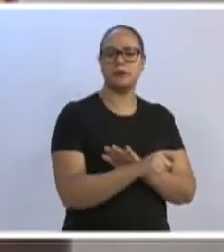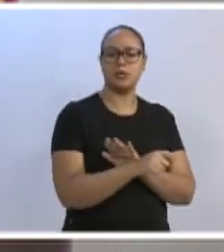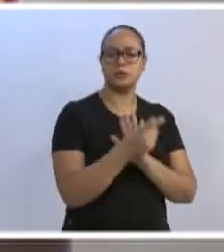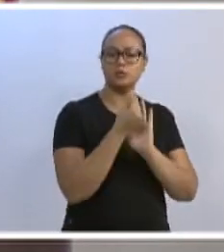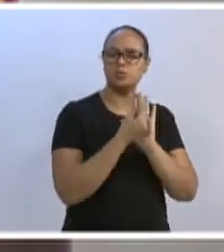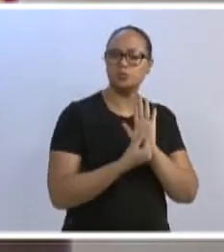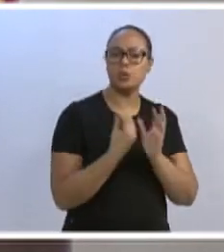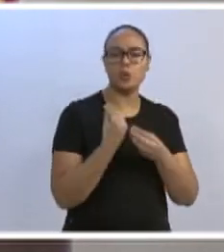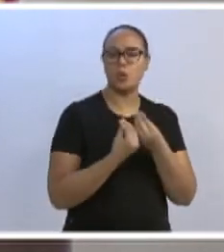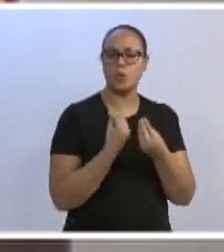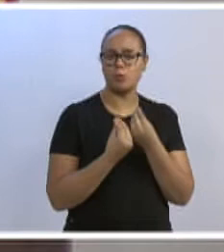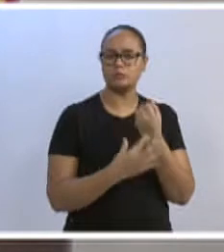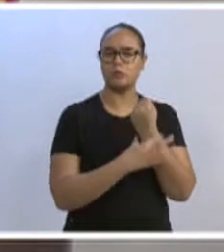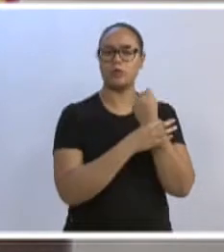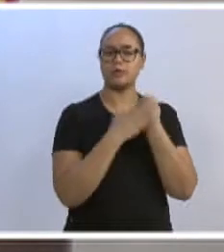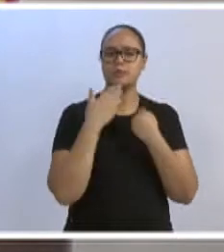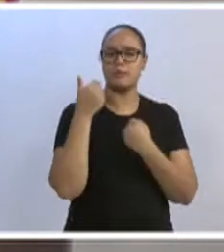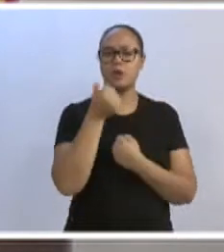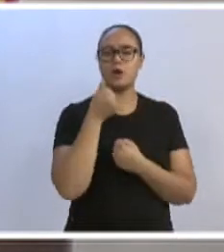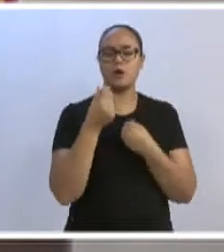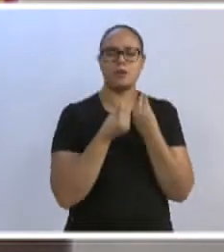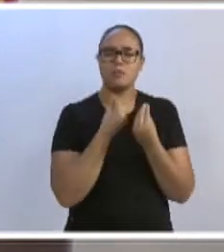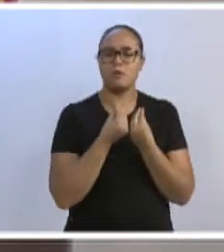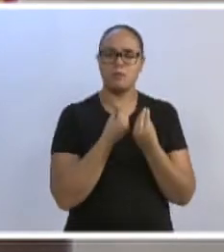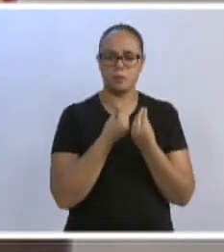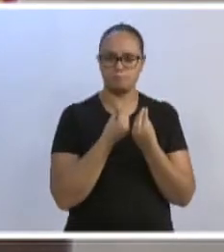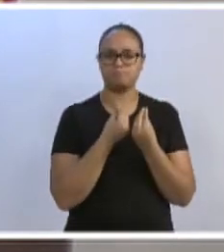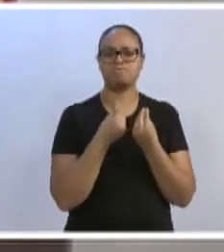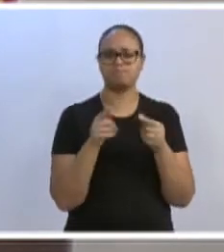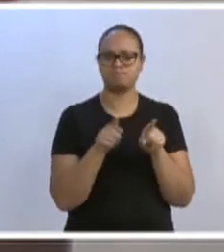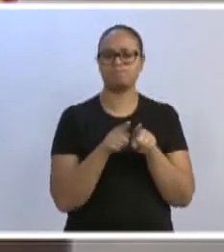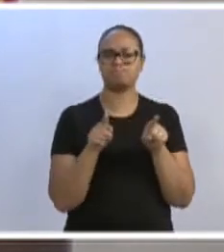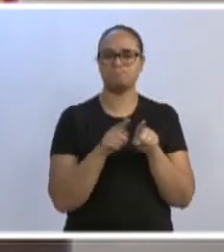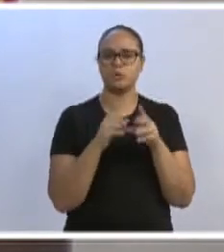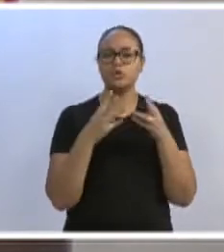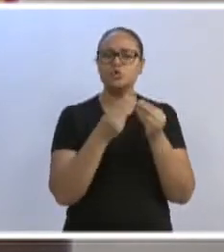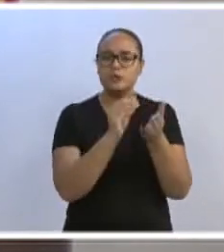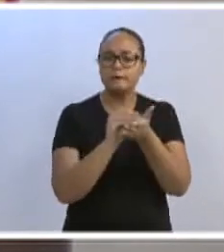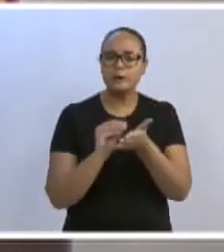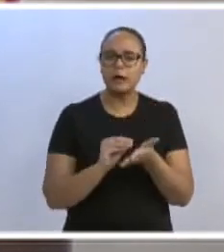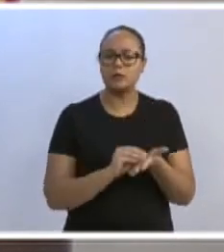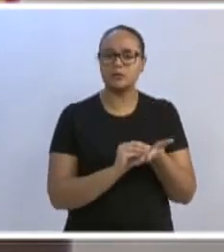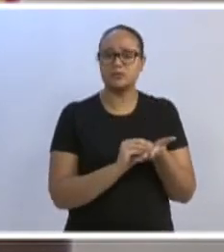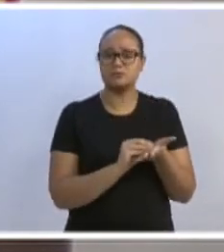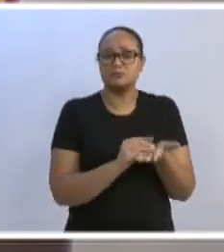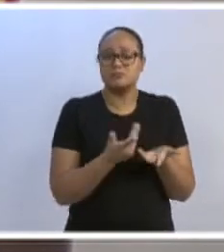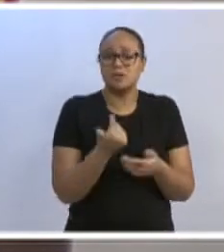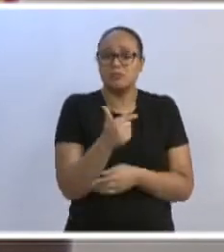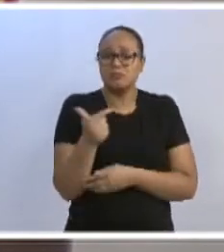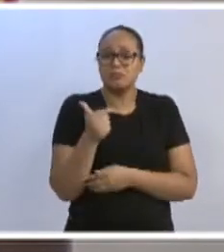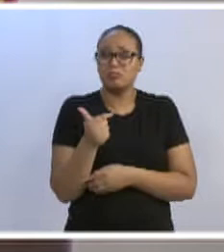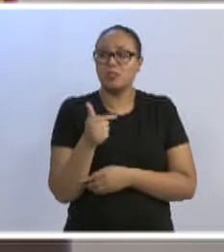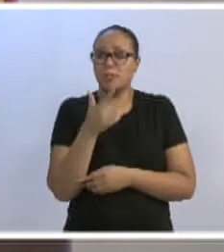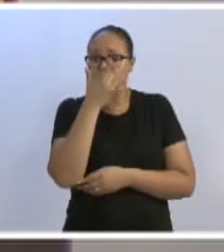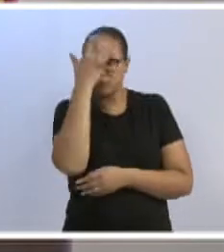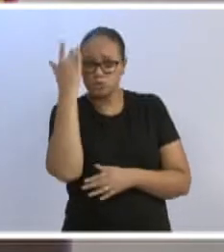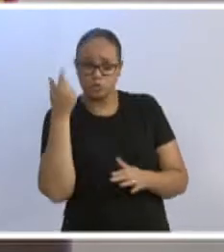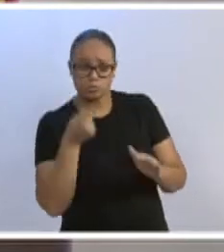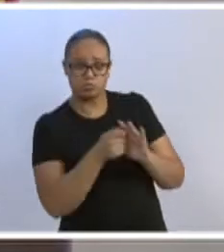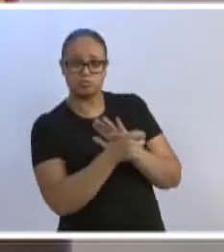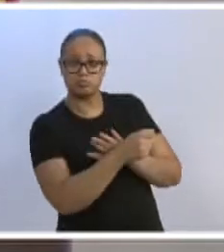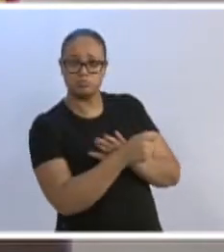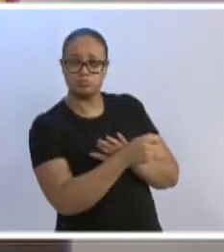trazer segurança e trazer as necessidades básicas, se nós não temos a representatividade devida com um número quase que